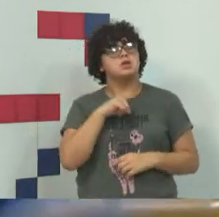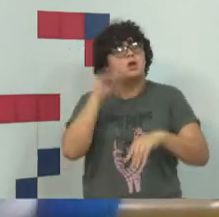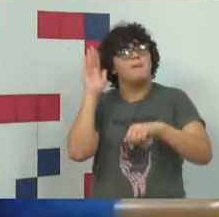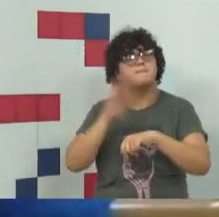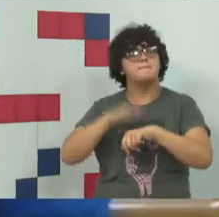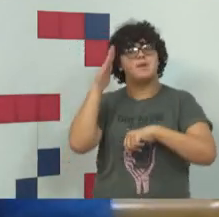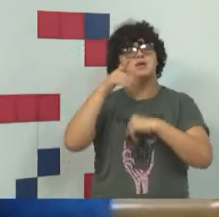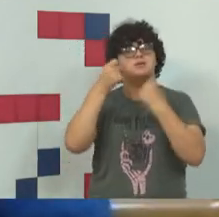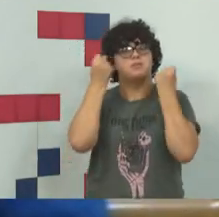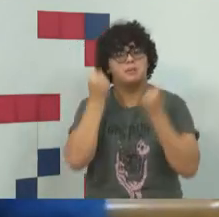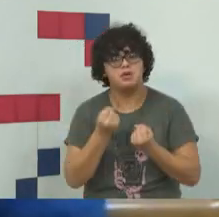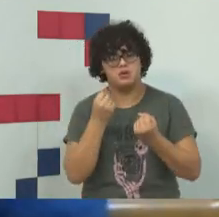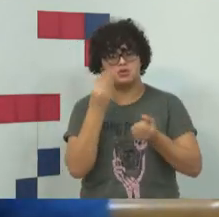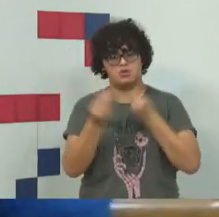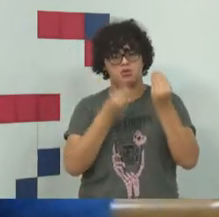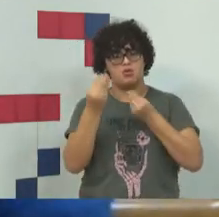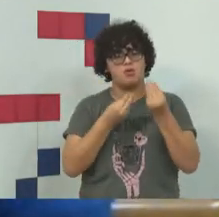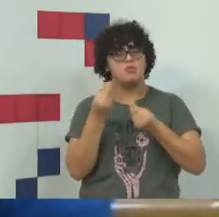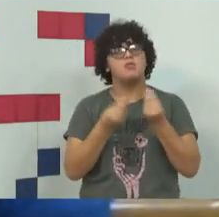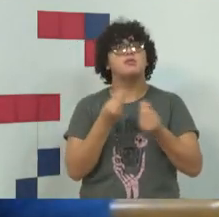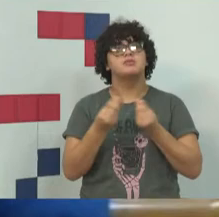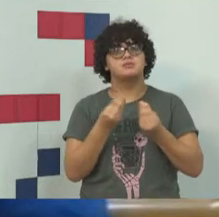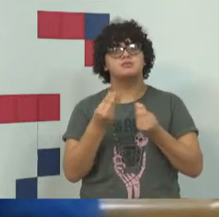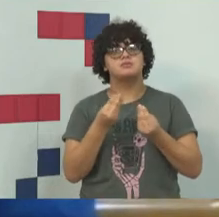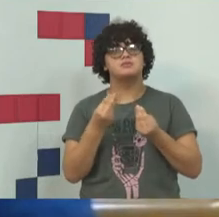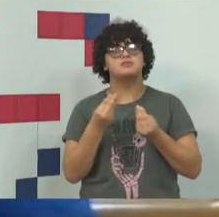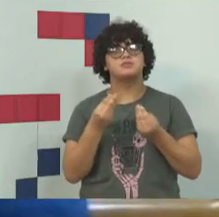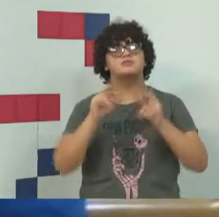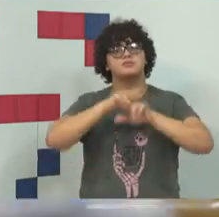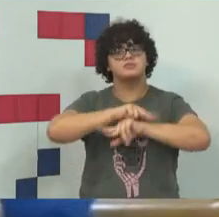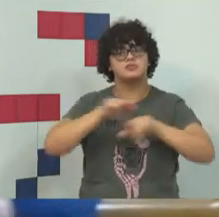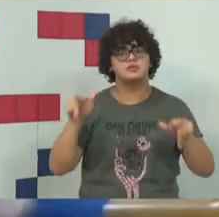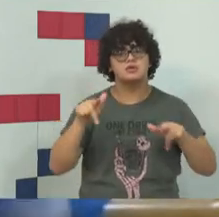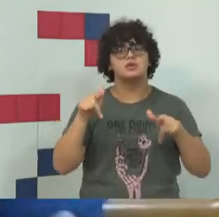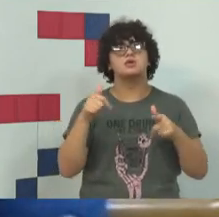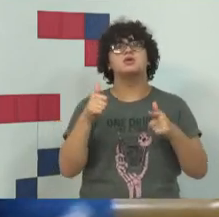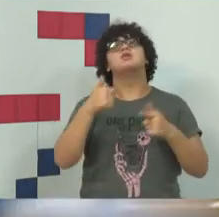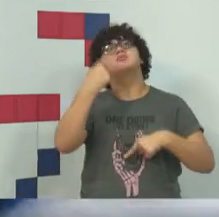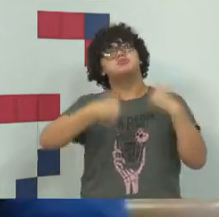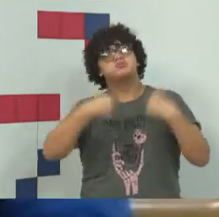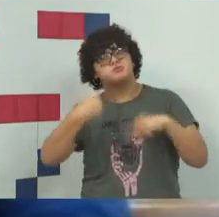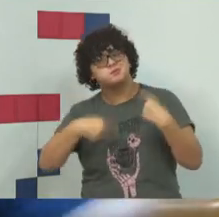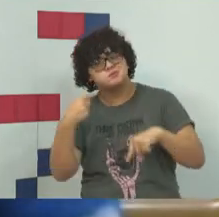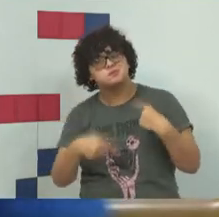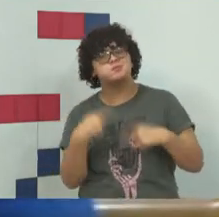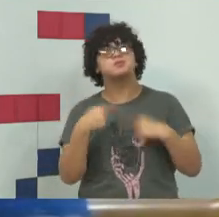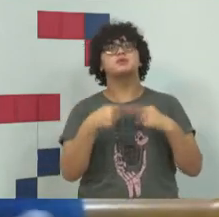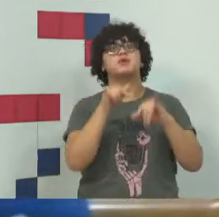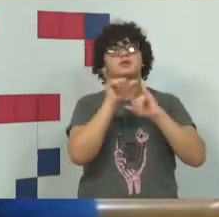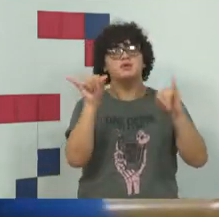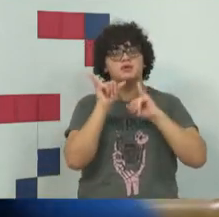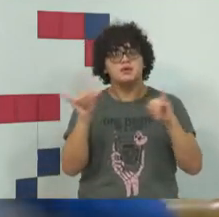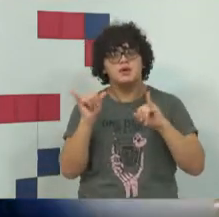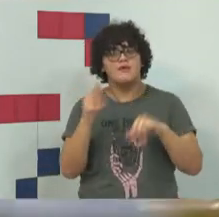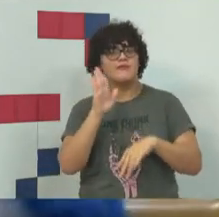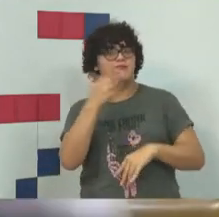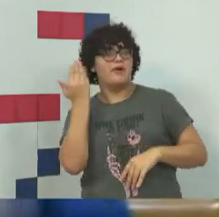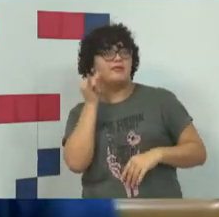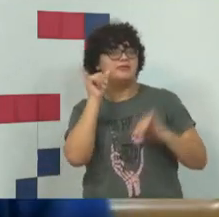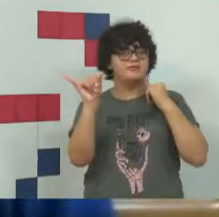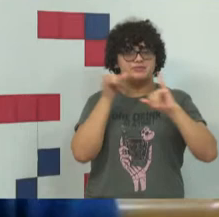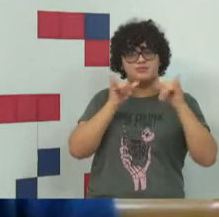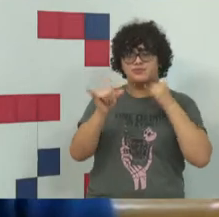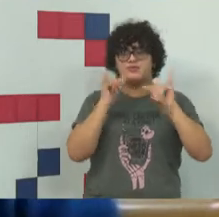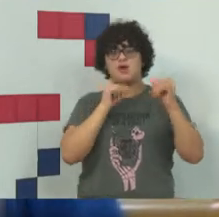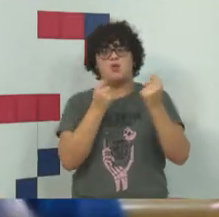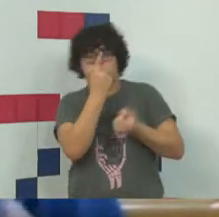peso na, vamos dizer assim, na disseminação de notícias ou na sinalização de notícias falsas, alguma